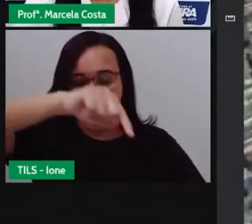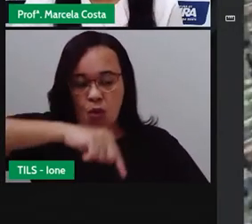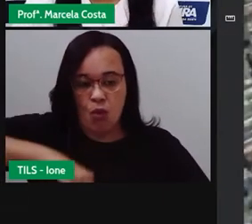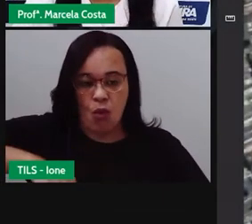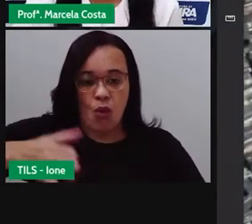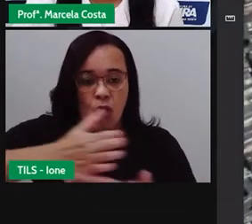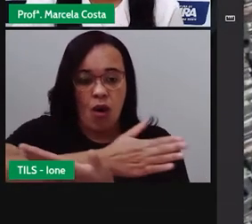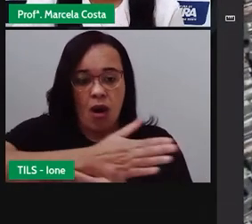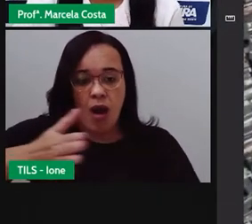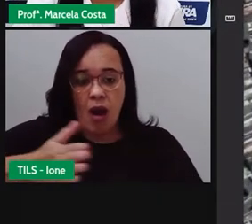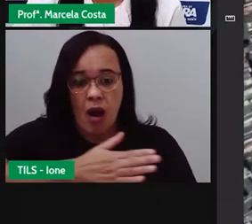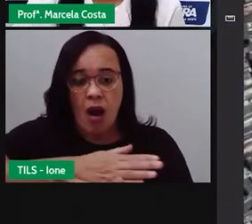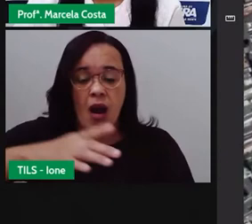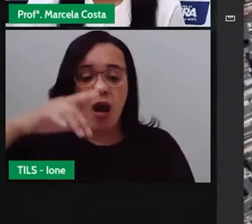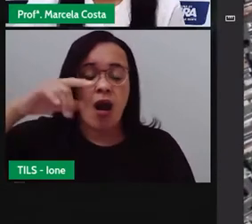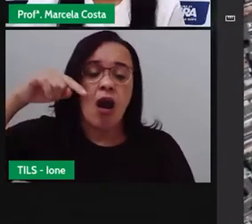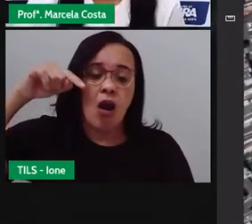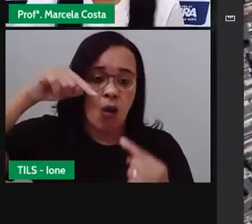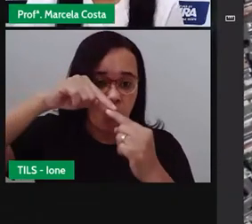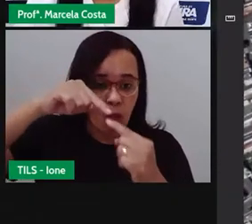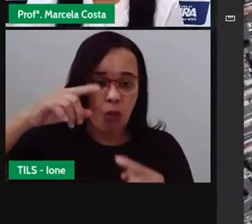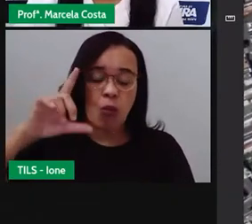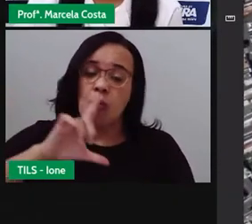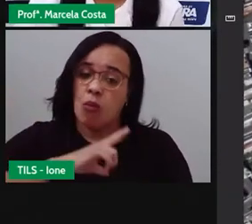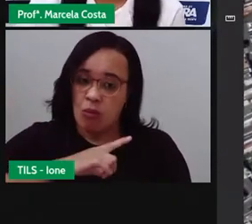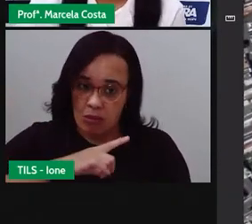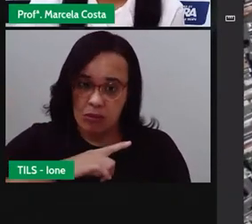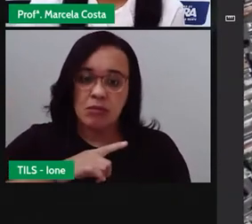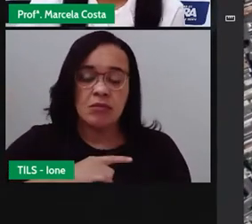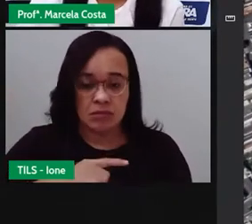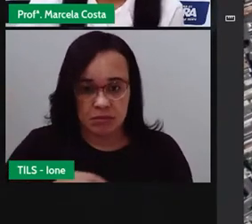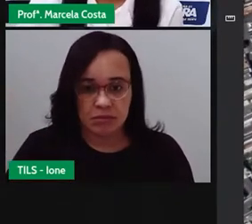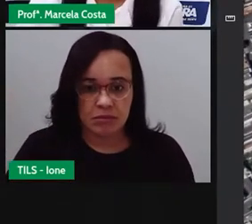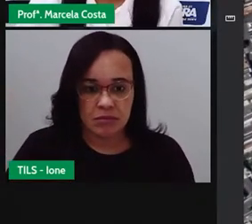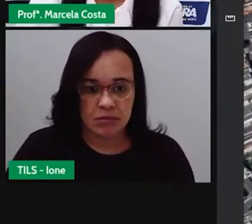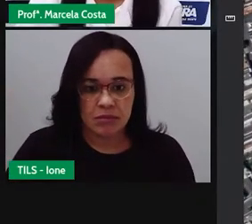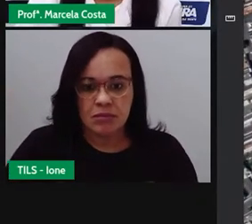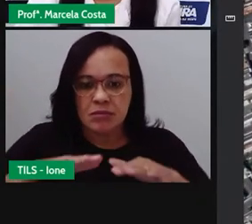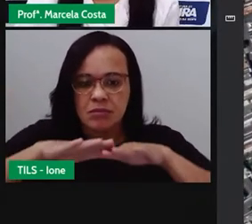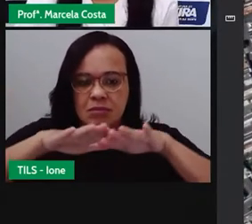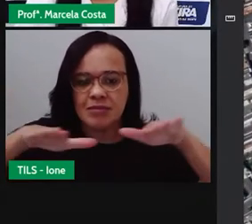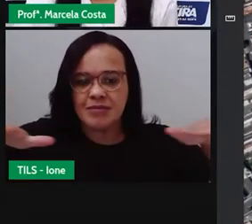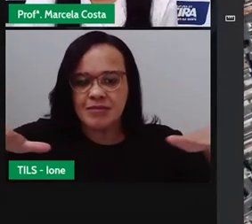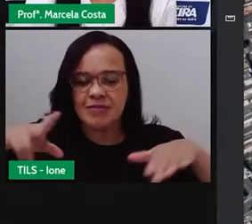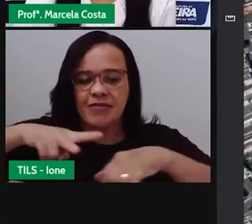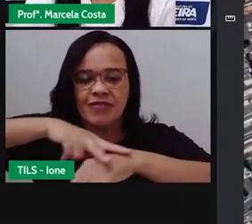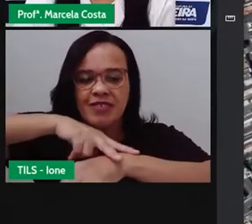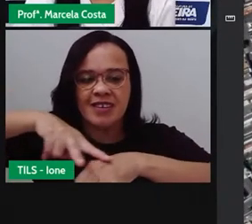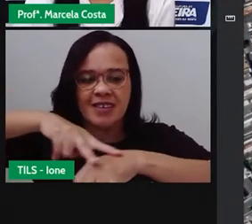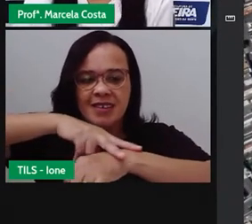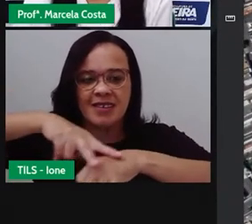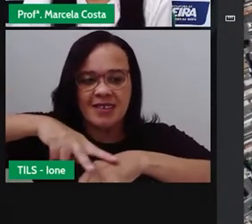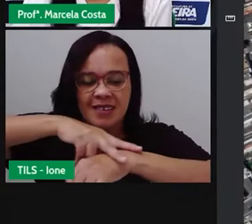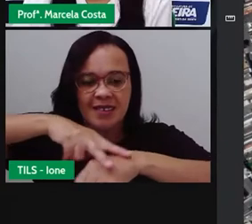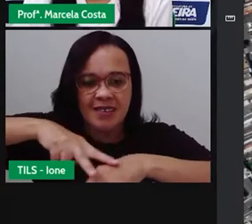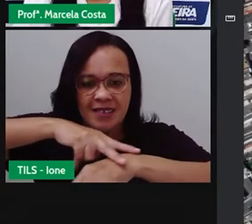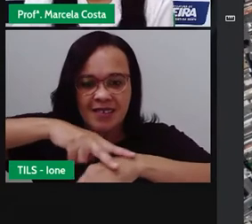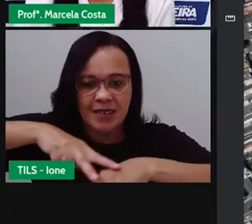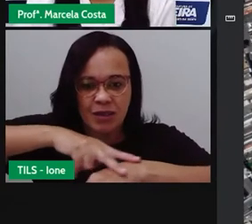pontos de referência. Olha, está vendo aqui esse telhado verde? Aqui é o